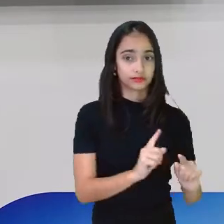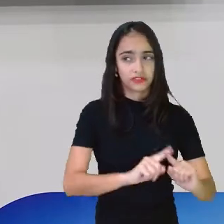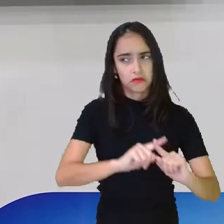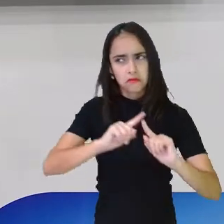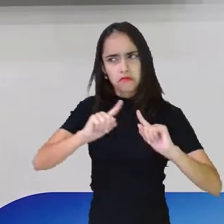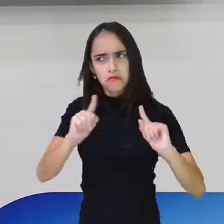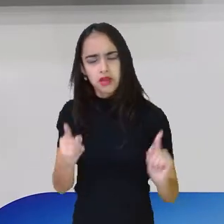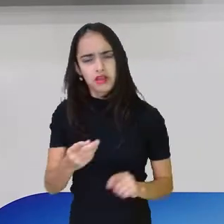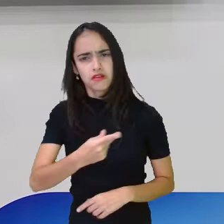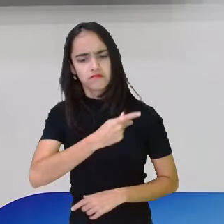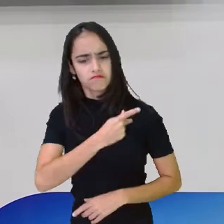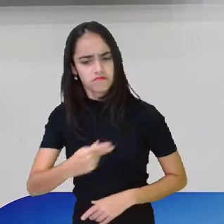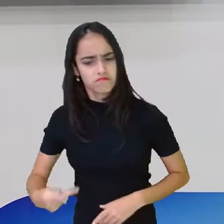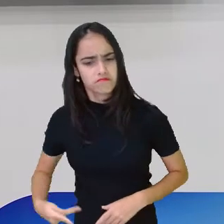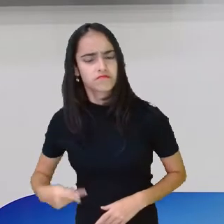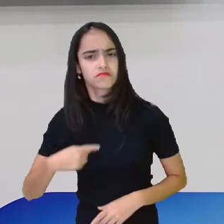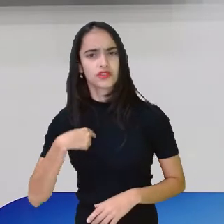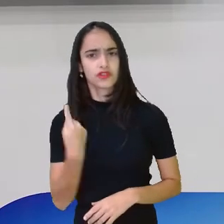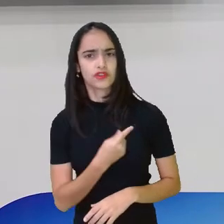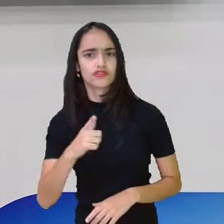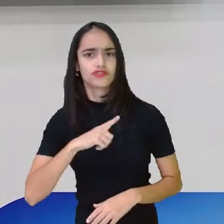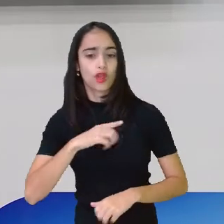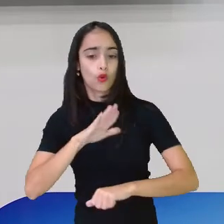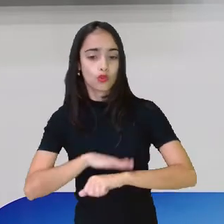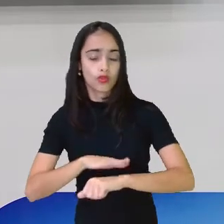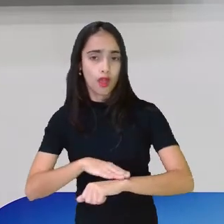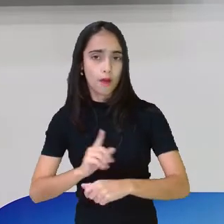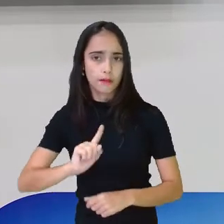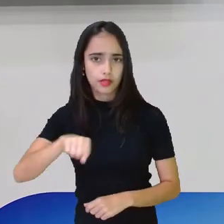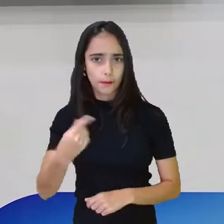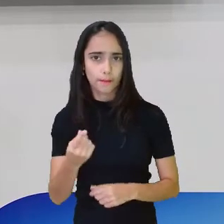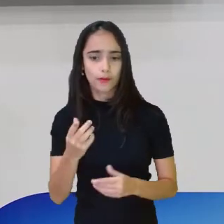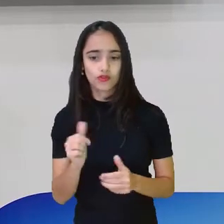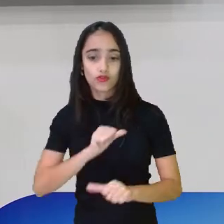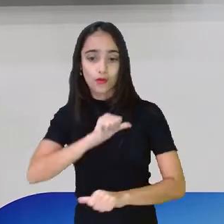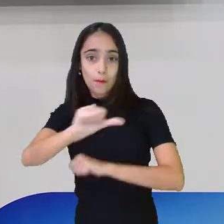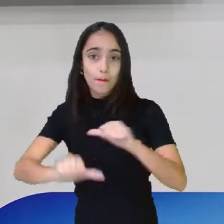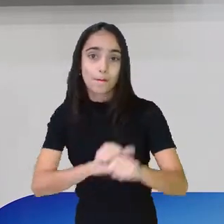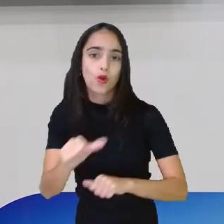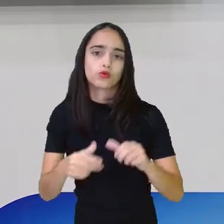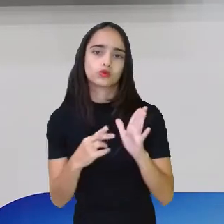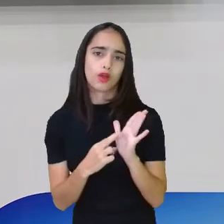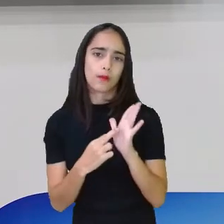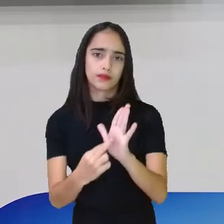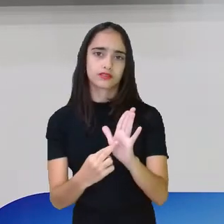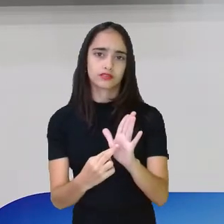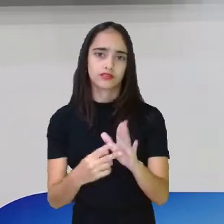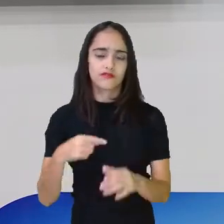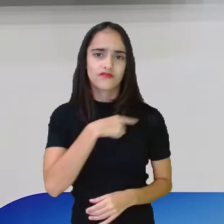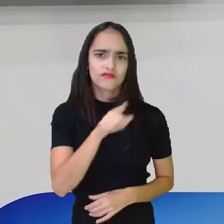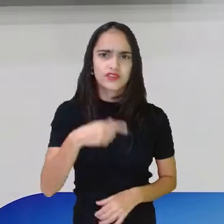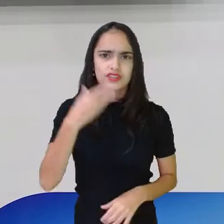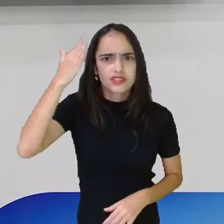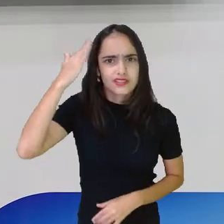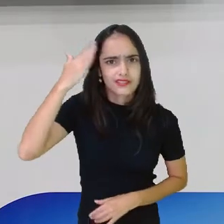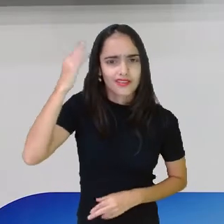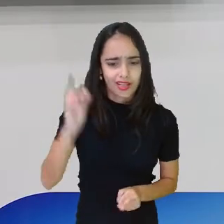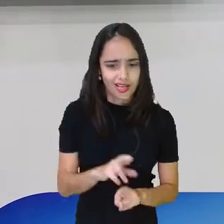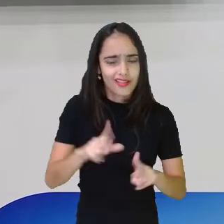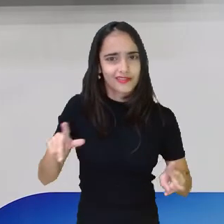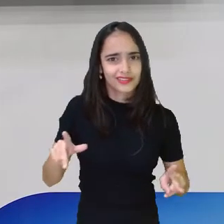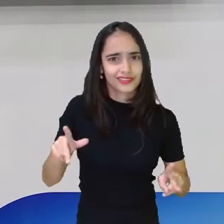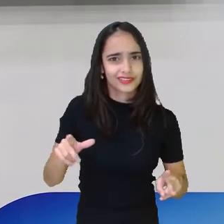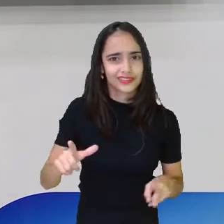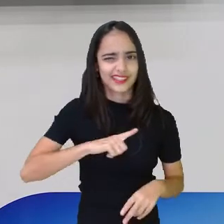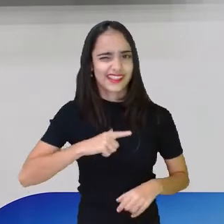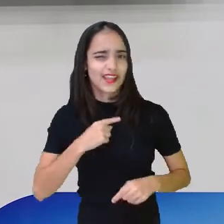depois desse tempo, a gente troca esses representantes. Entenderam a diferença? experiência? Ficaram com alguma dúvida? Então, qualquer